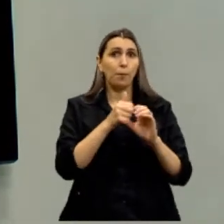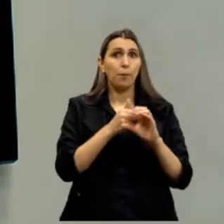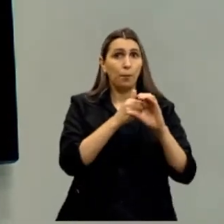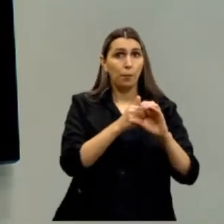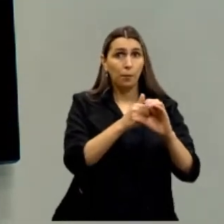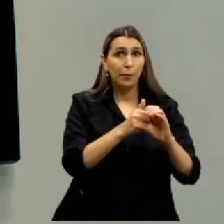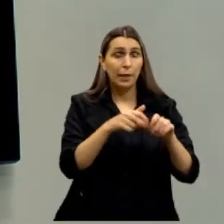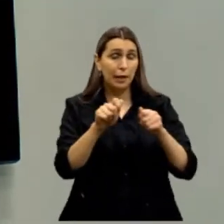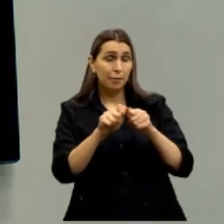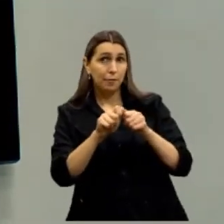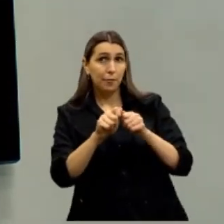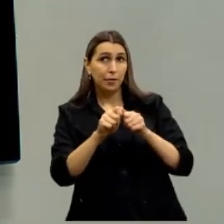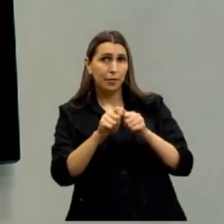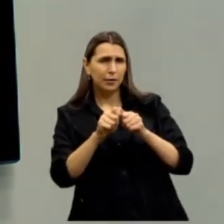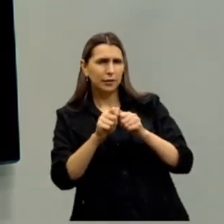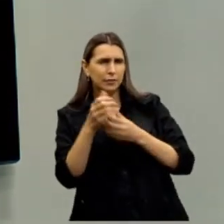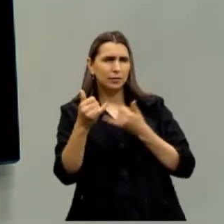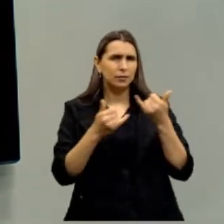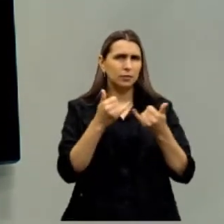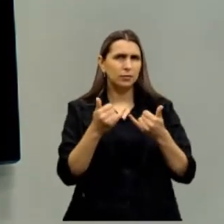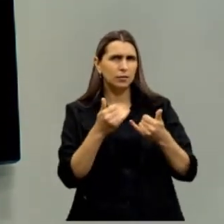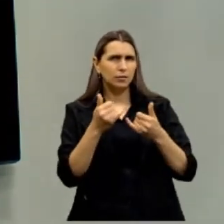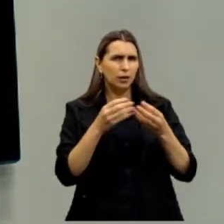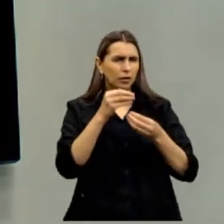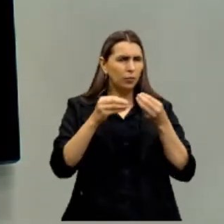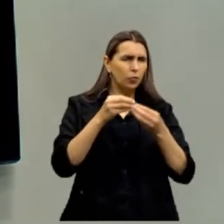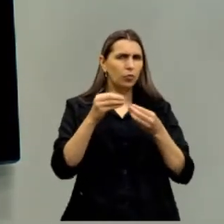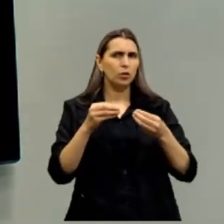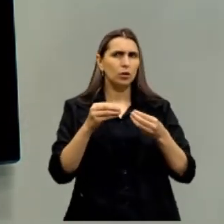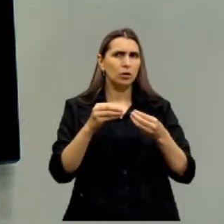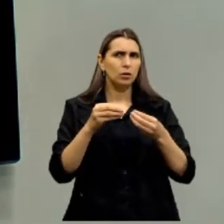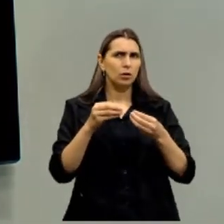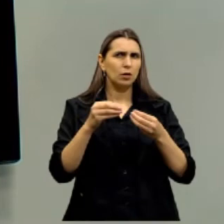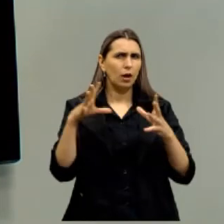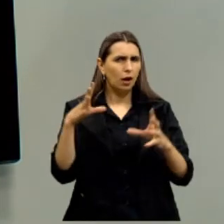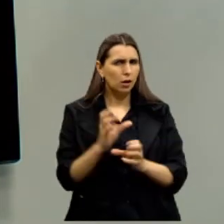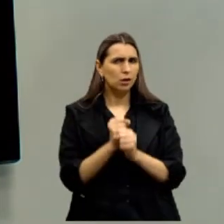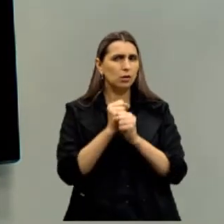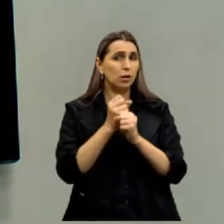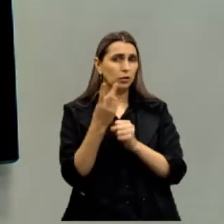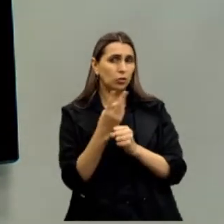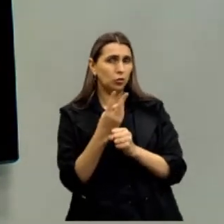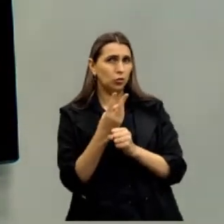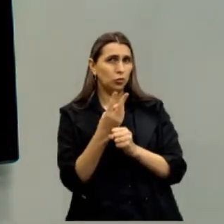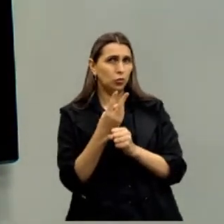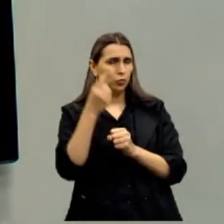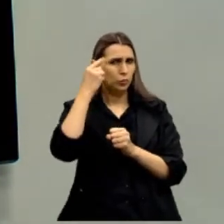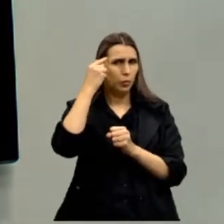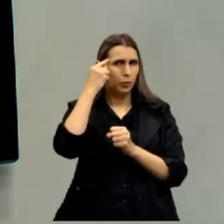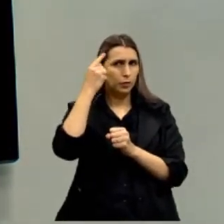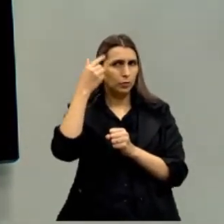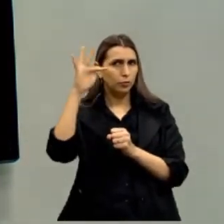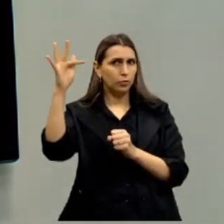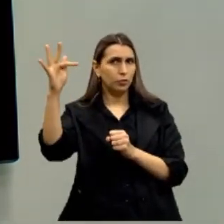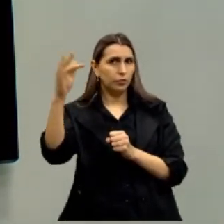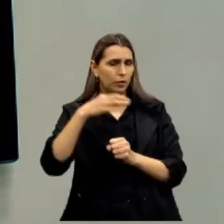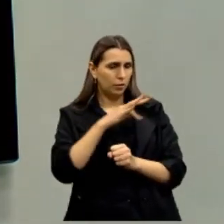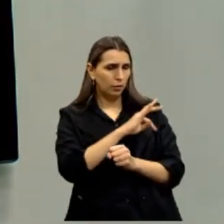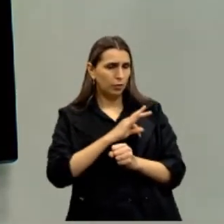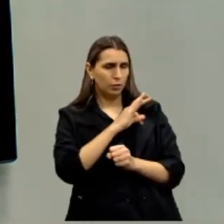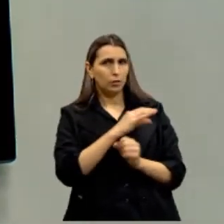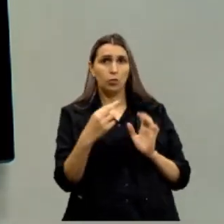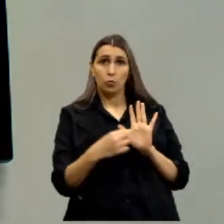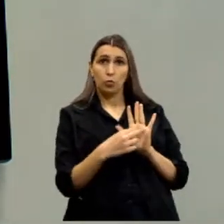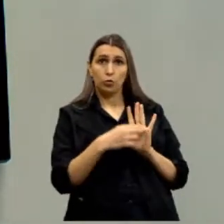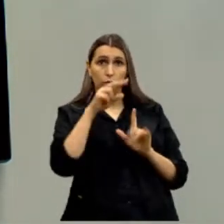então ele faz essa brincadeira, ele soma essas duas correntes de pensamentos e então apresenta